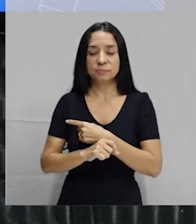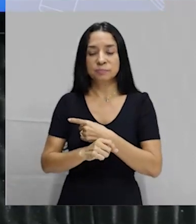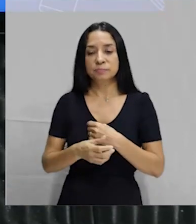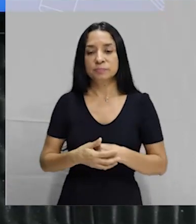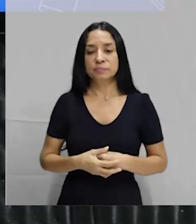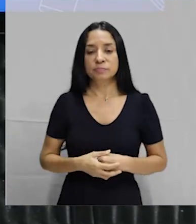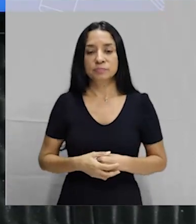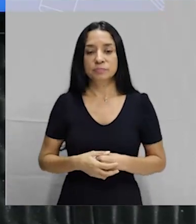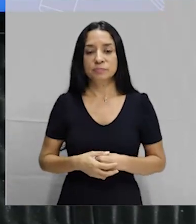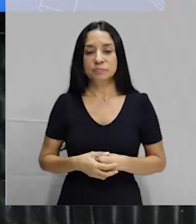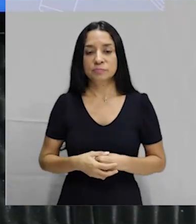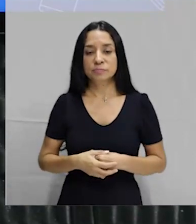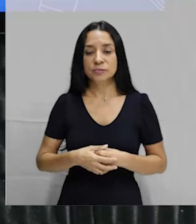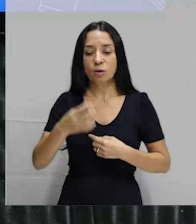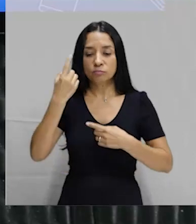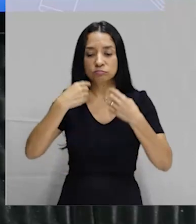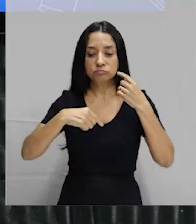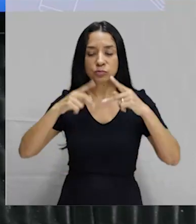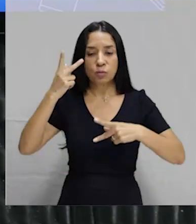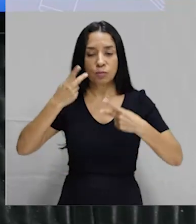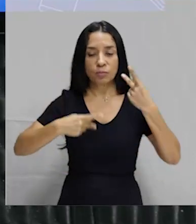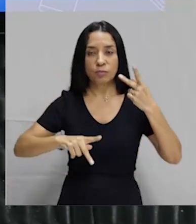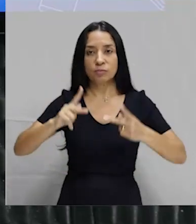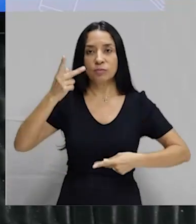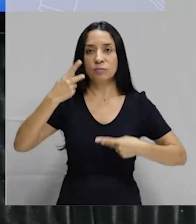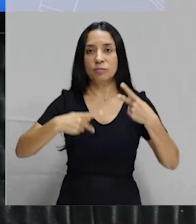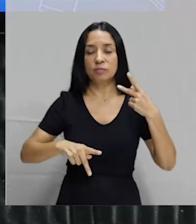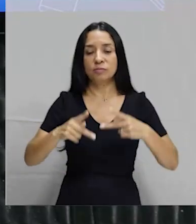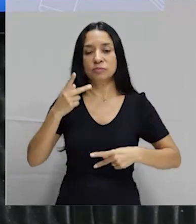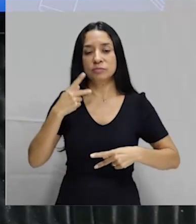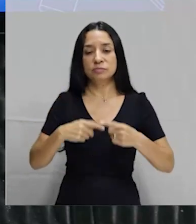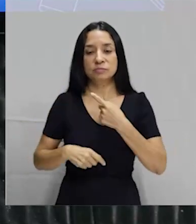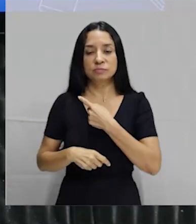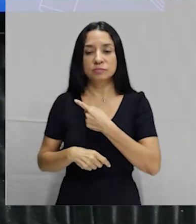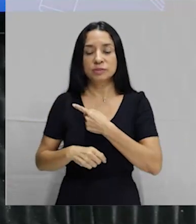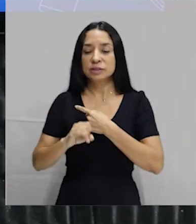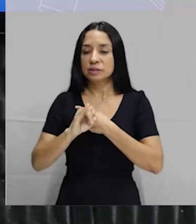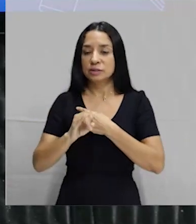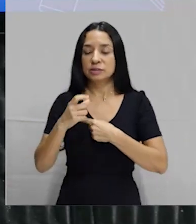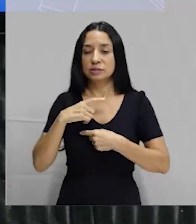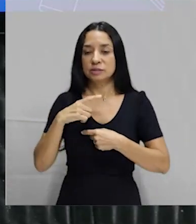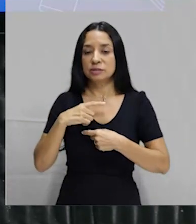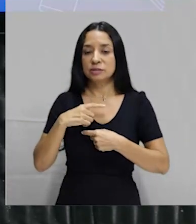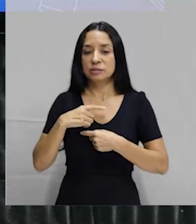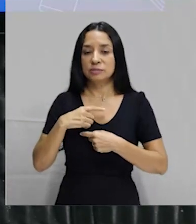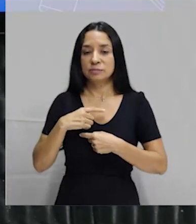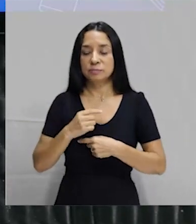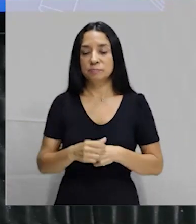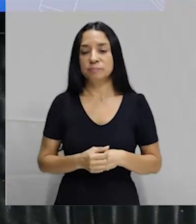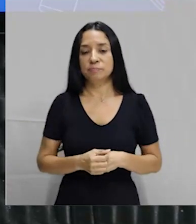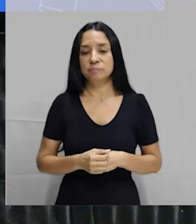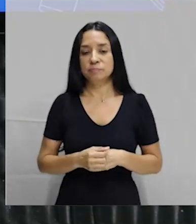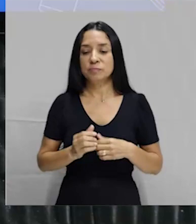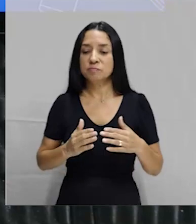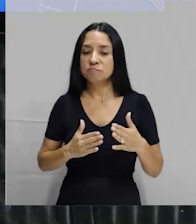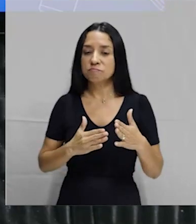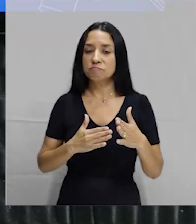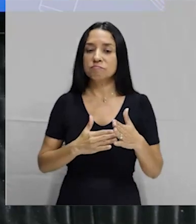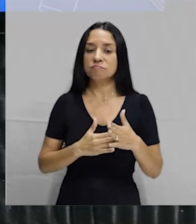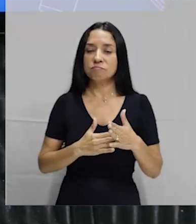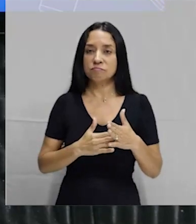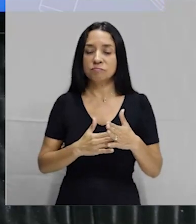estrógenos, que são hormônios. Esses hormônios, se eles estiverem presentes, eles impedem a